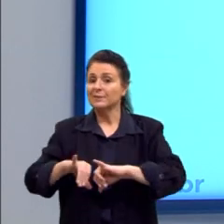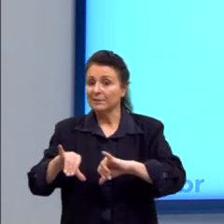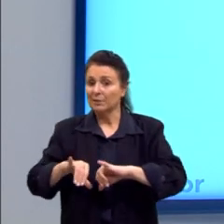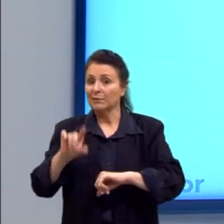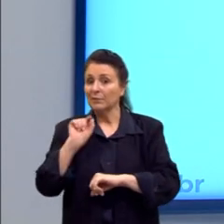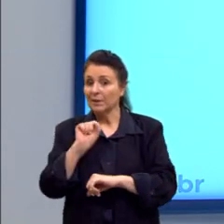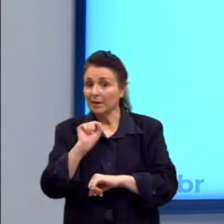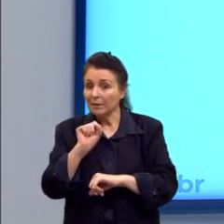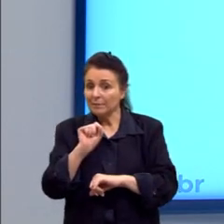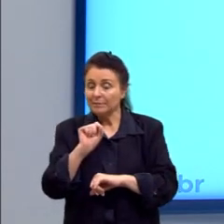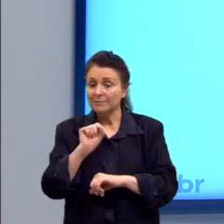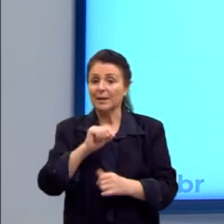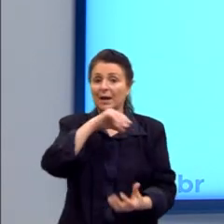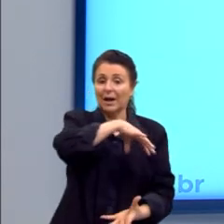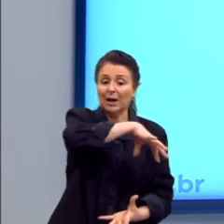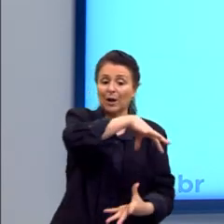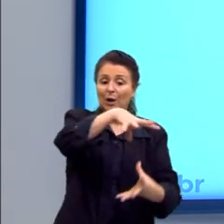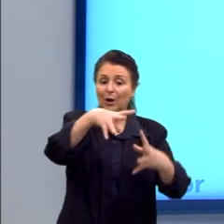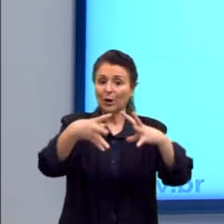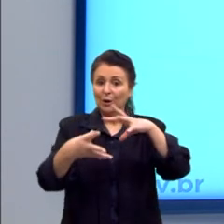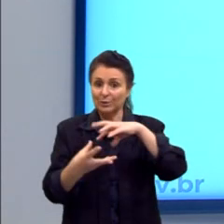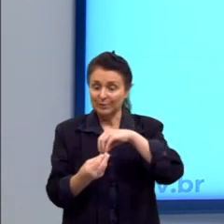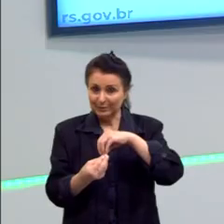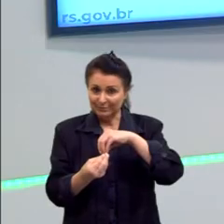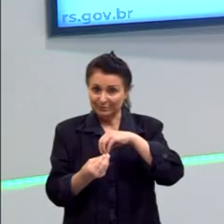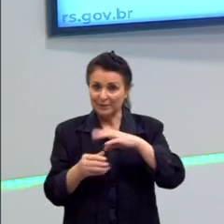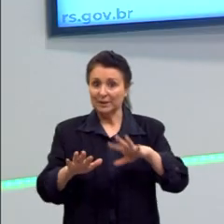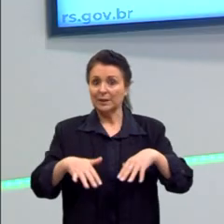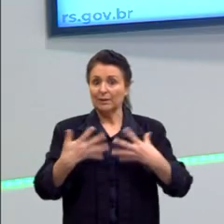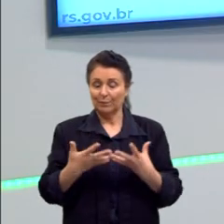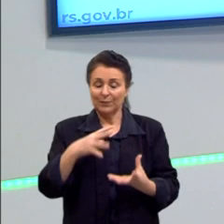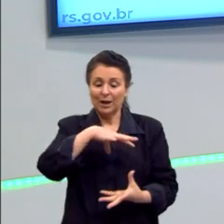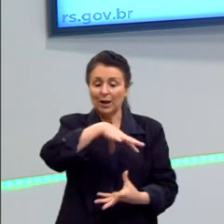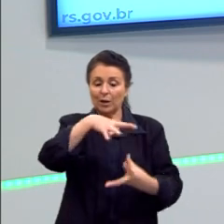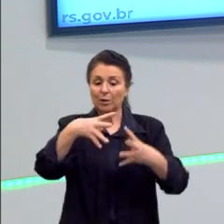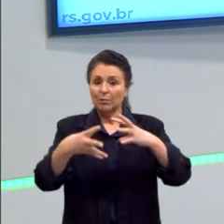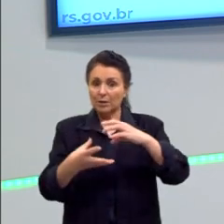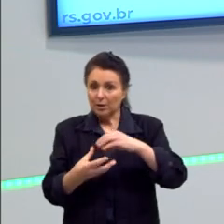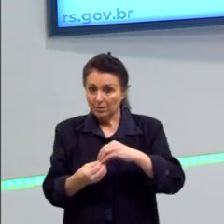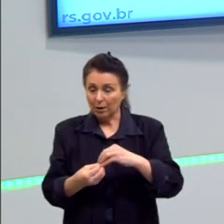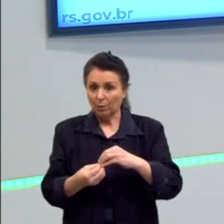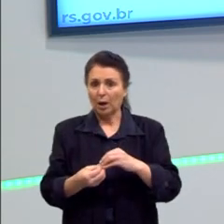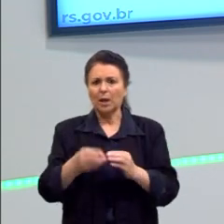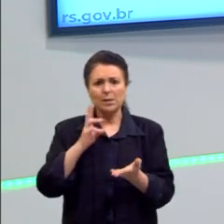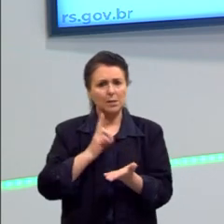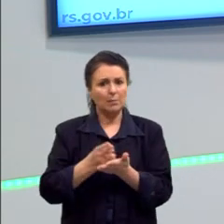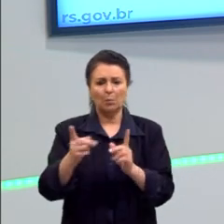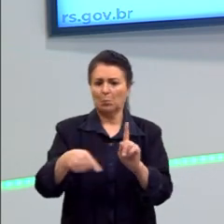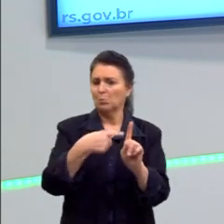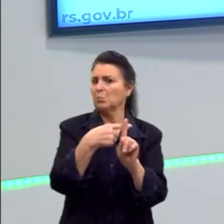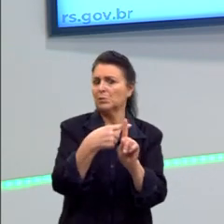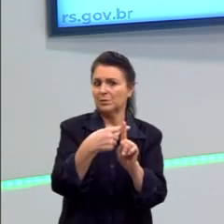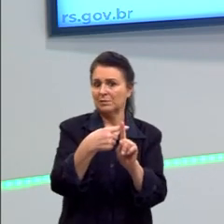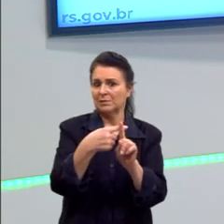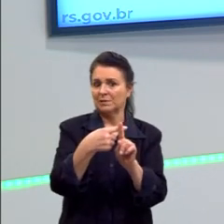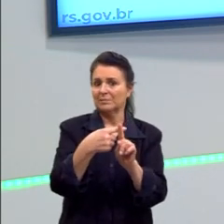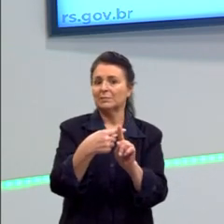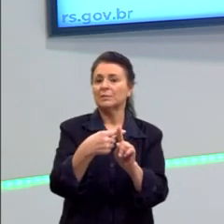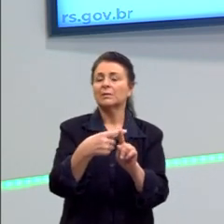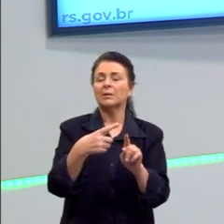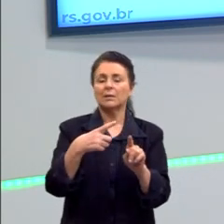Então, vejam que nem sempre a globalização tem os seus pontos positivos, mas ela também tem os seus pontos